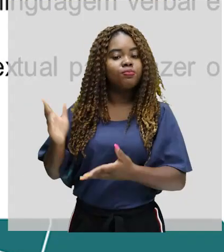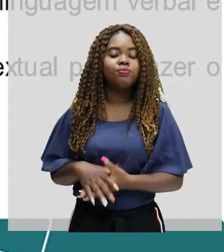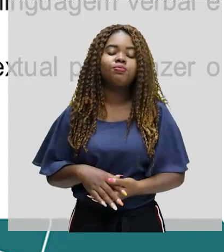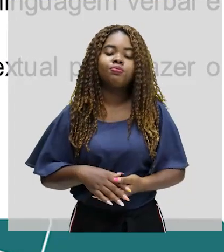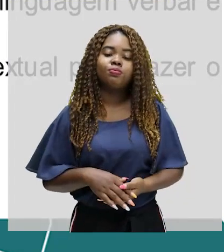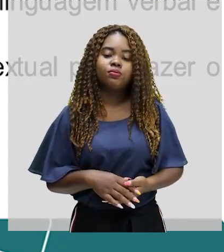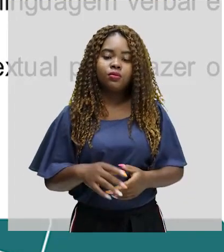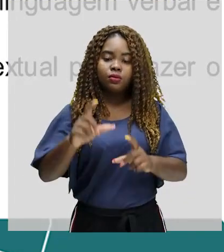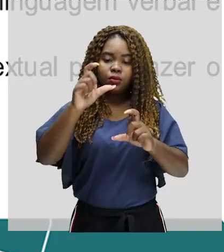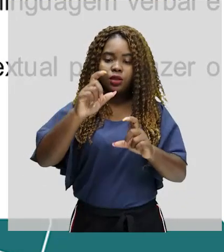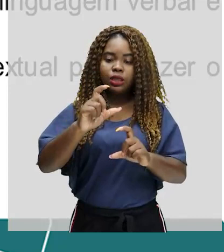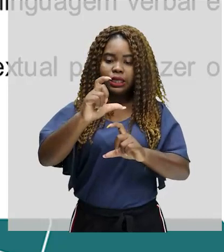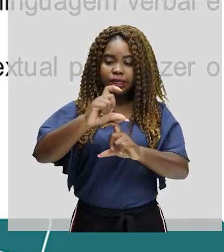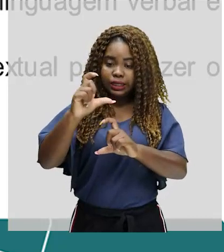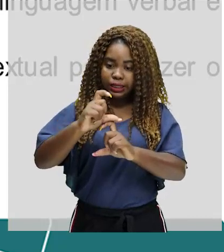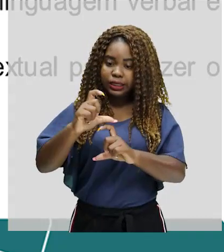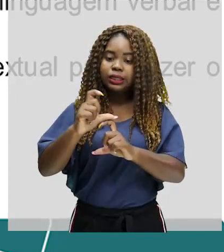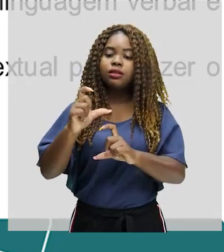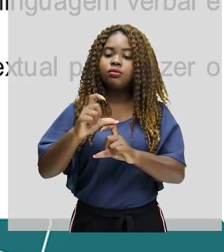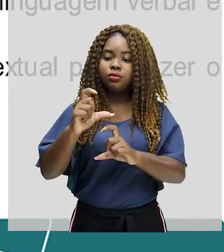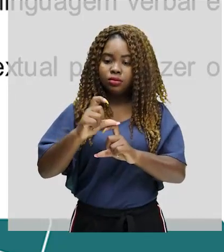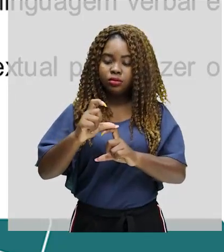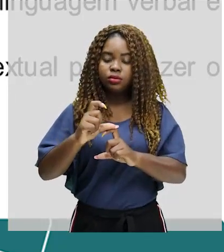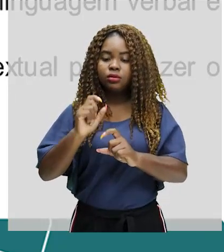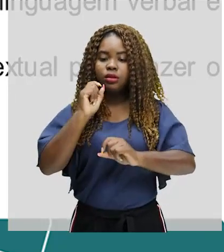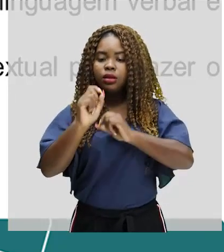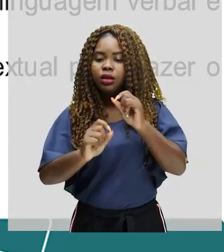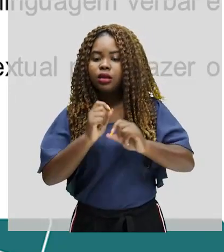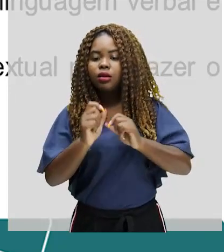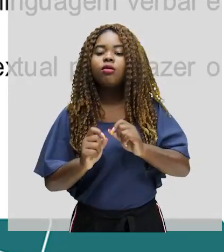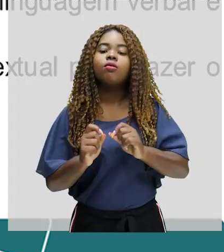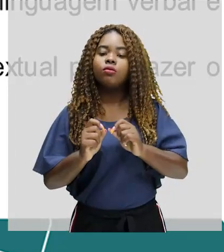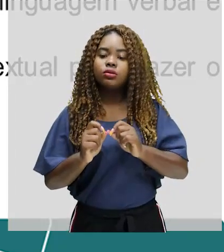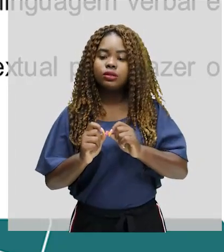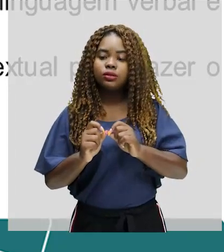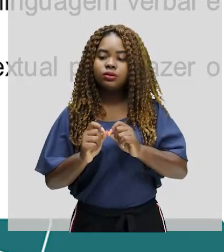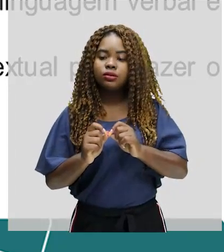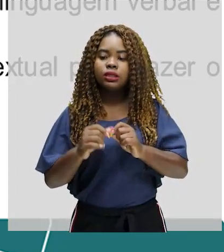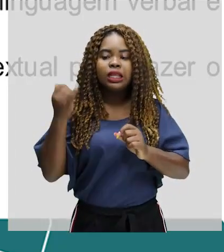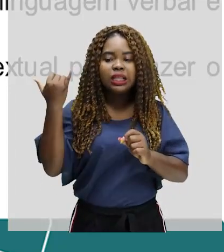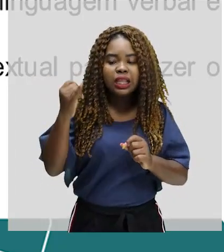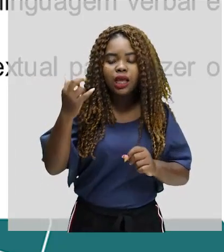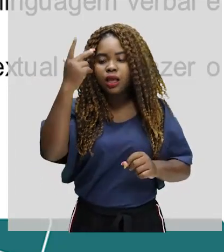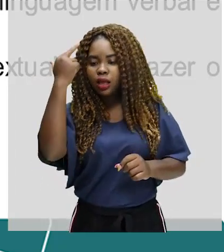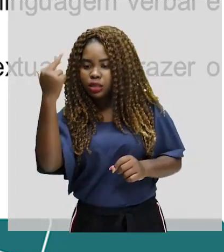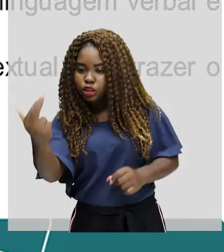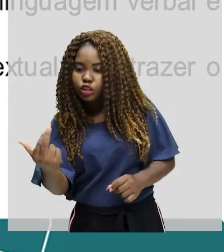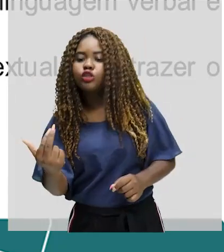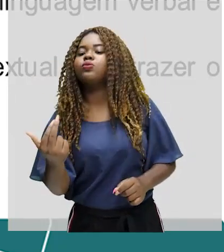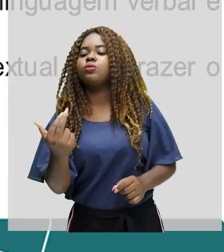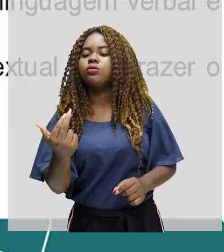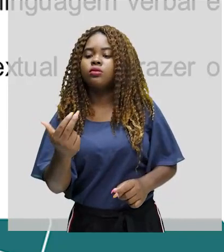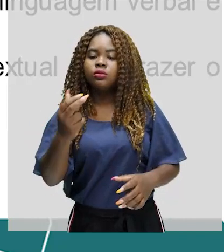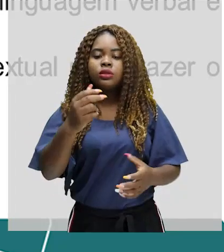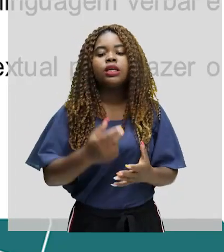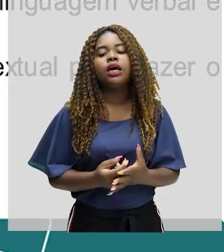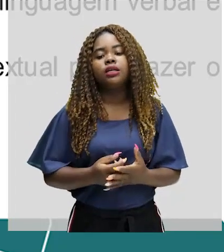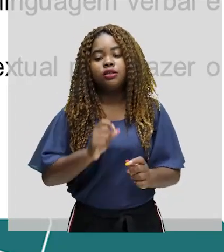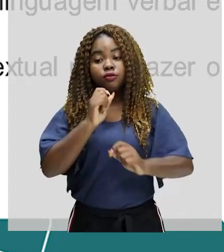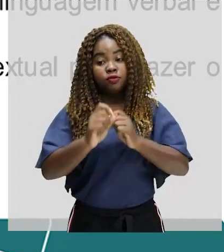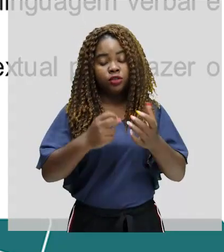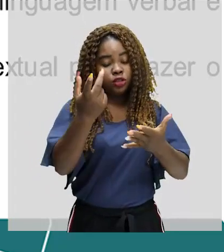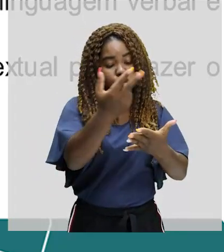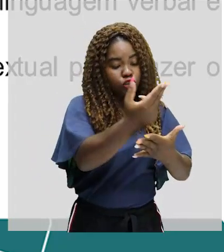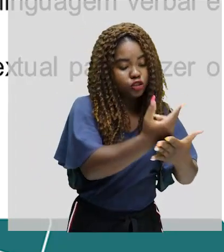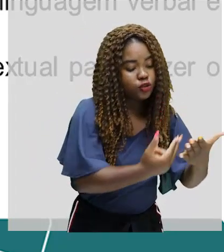ou HQ, é um nome dado à arte de narrar histórias através de desenhos em textos em sequência, normalmente na